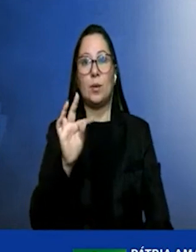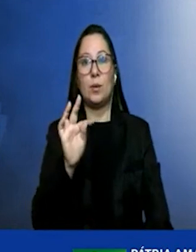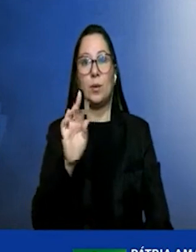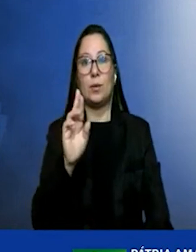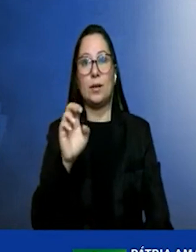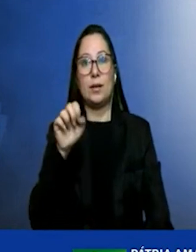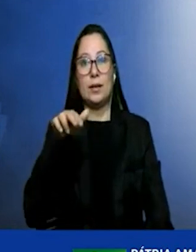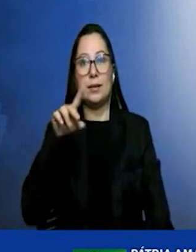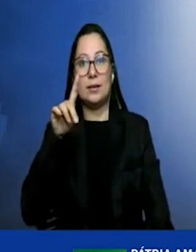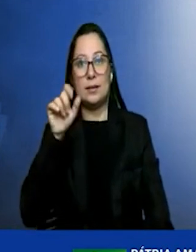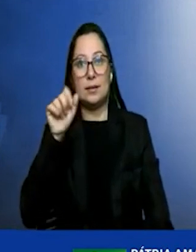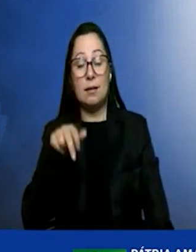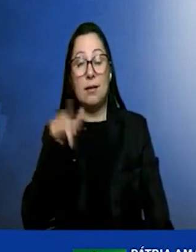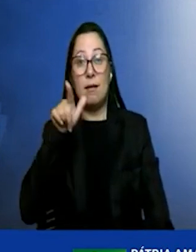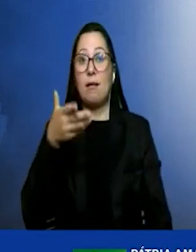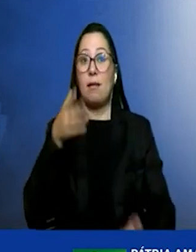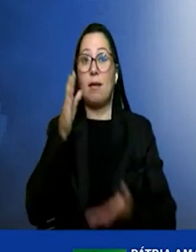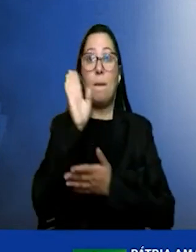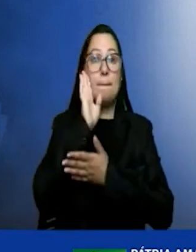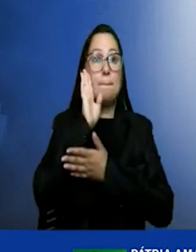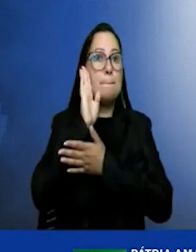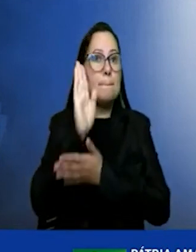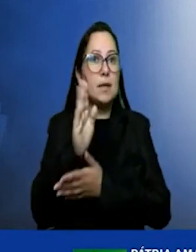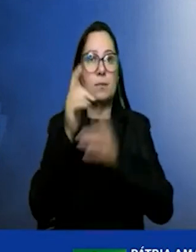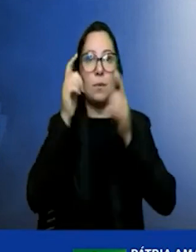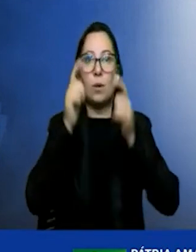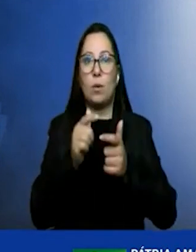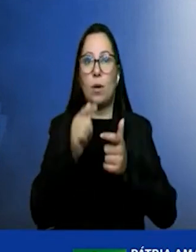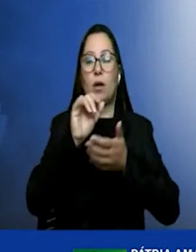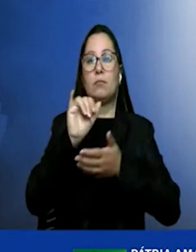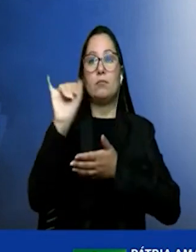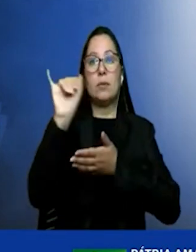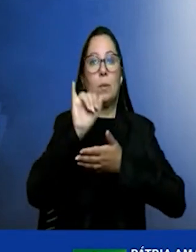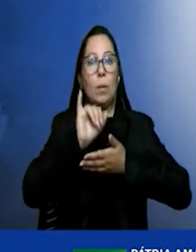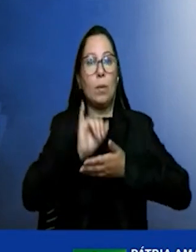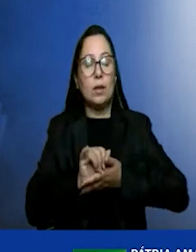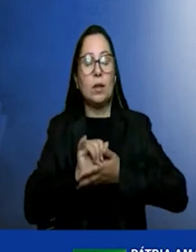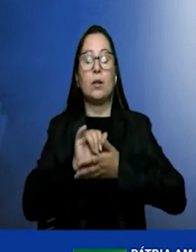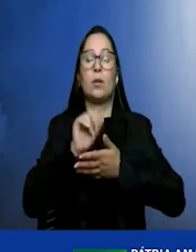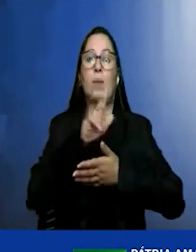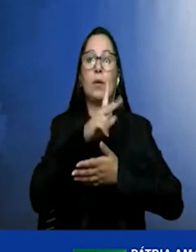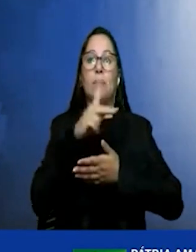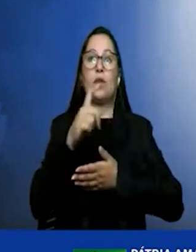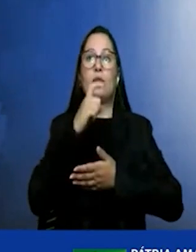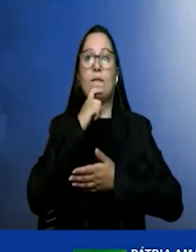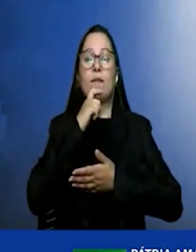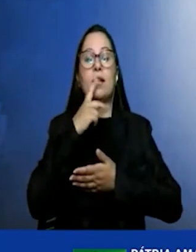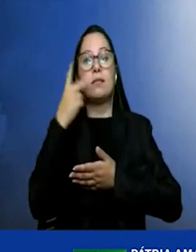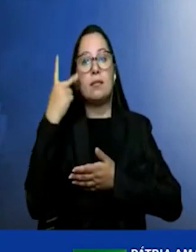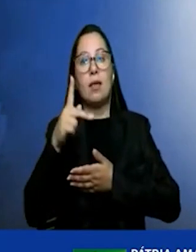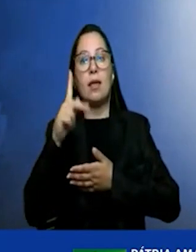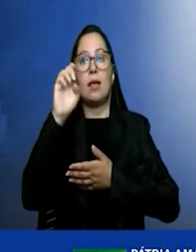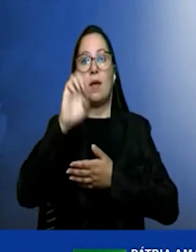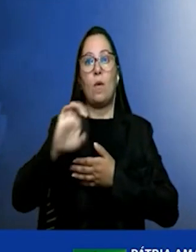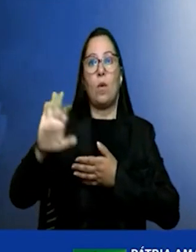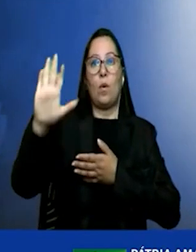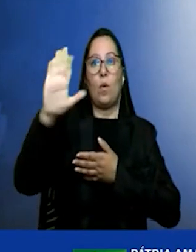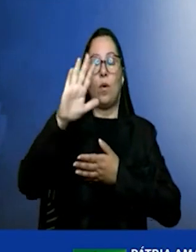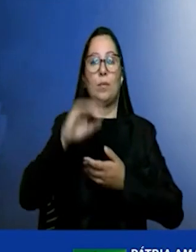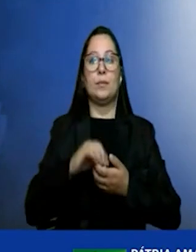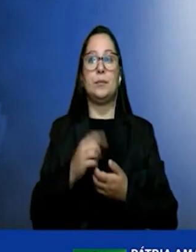no principal porto importador de hidrogênio verde para a Europa. E aqui nós temos